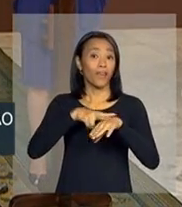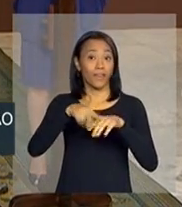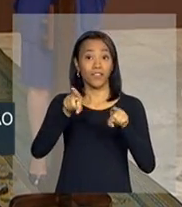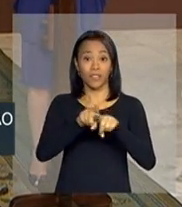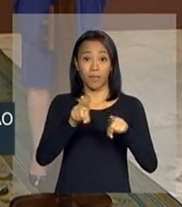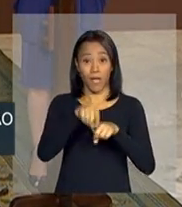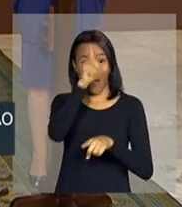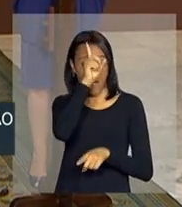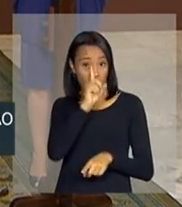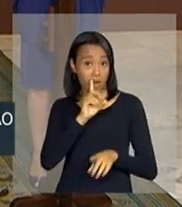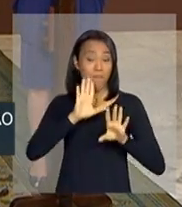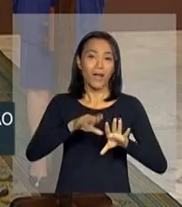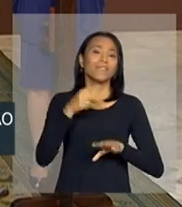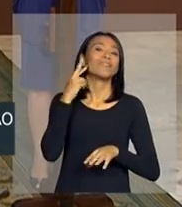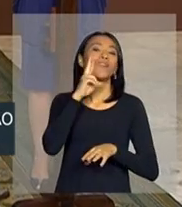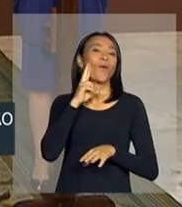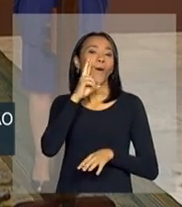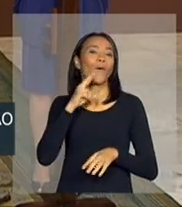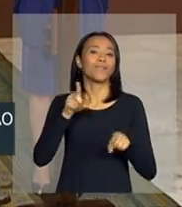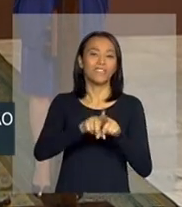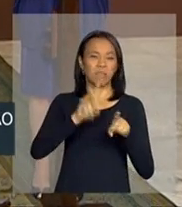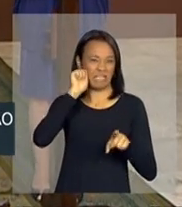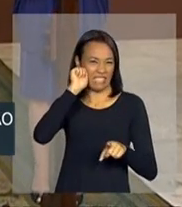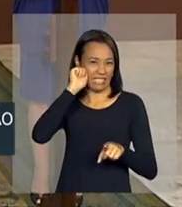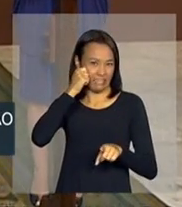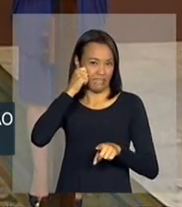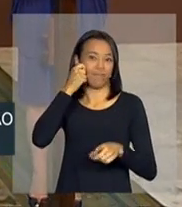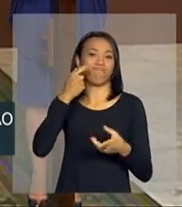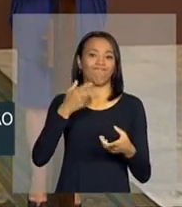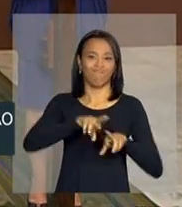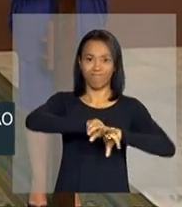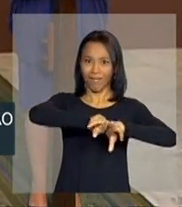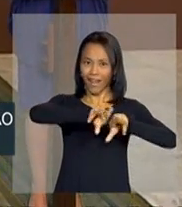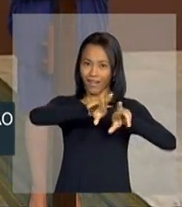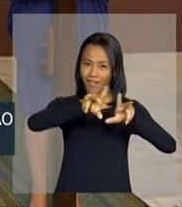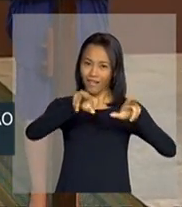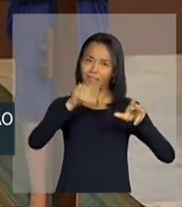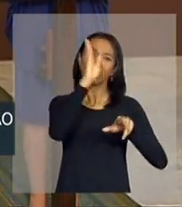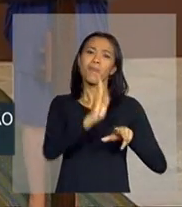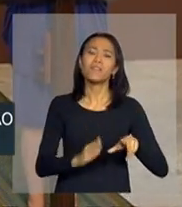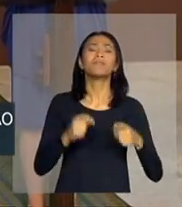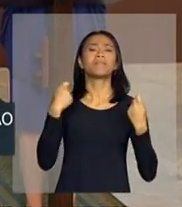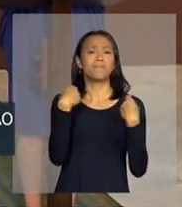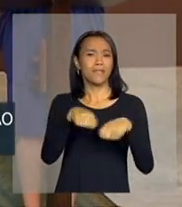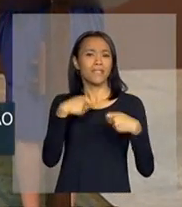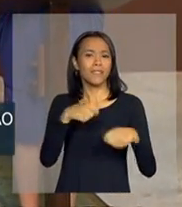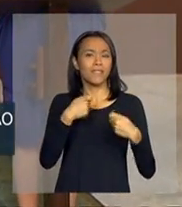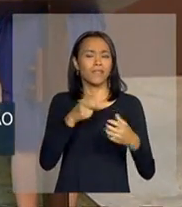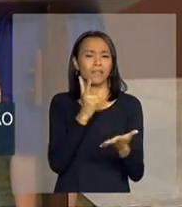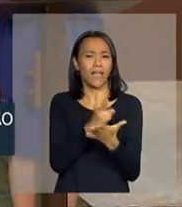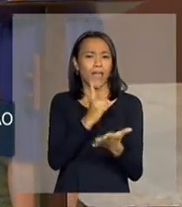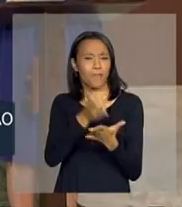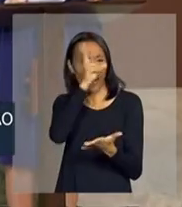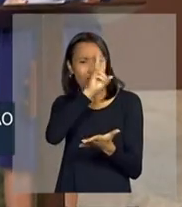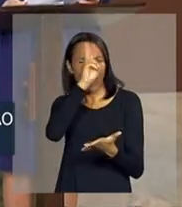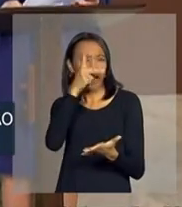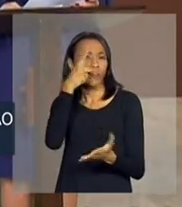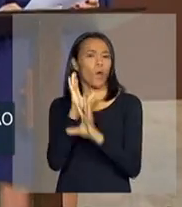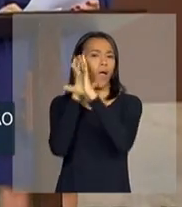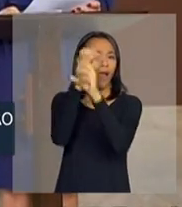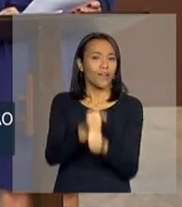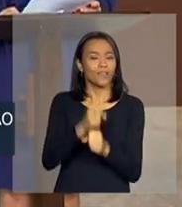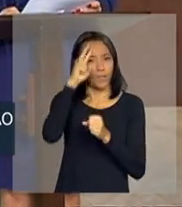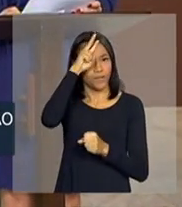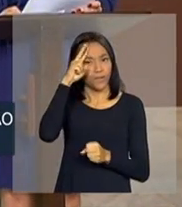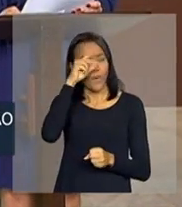o Brasil também é a cor de rosa e carvão, esse Brasil diverso e que precisa resgatar cada vez mais a sua história, a